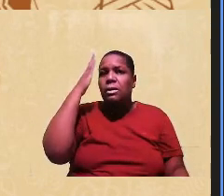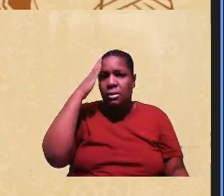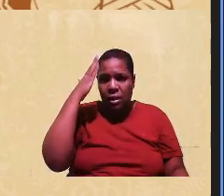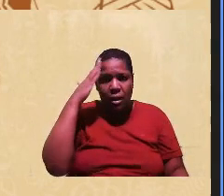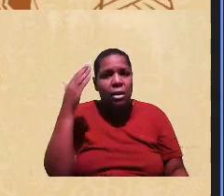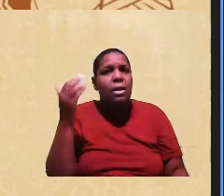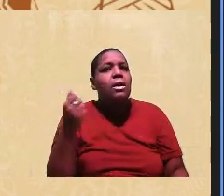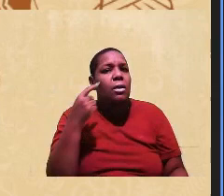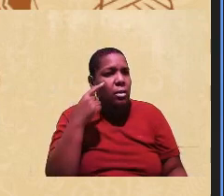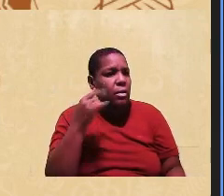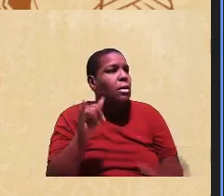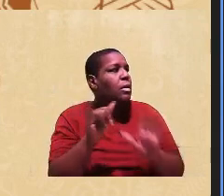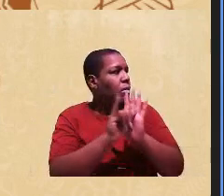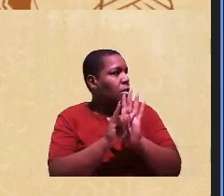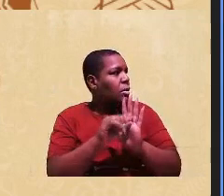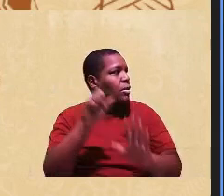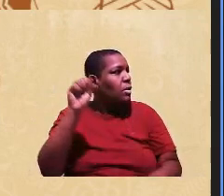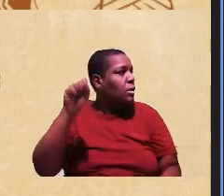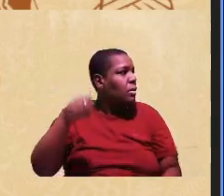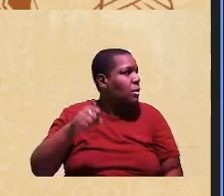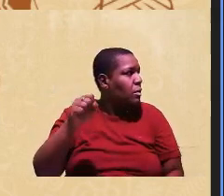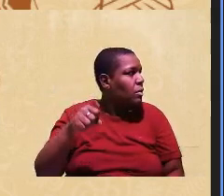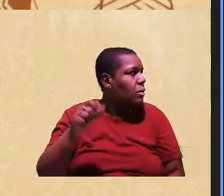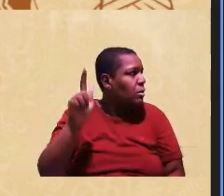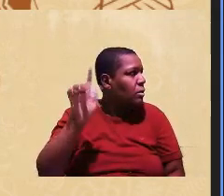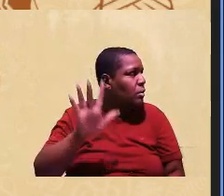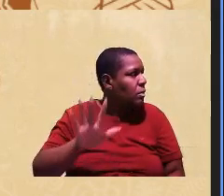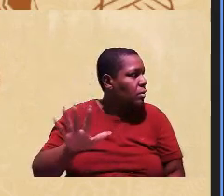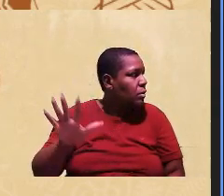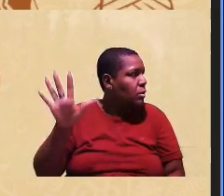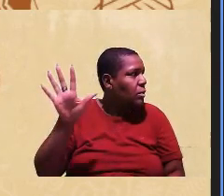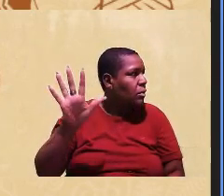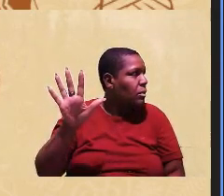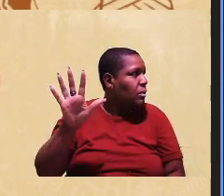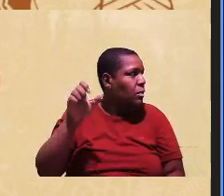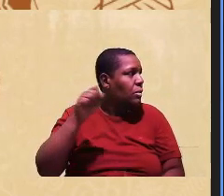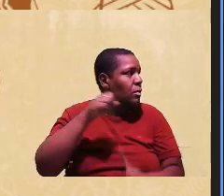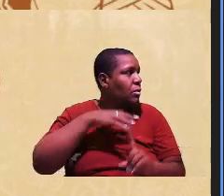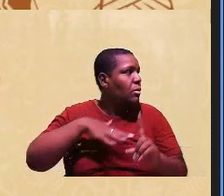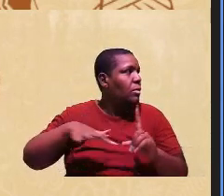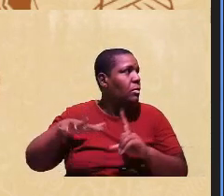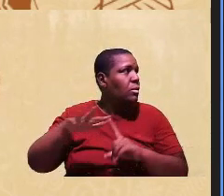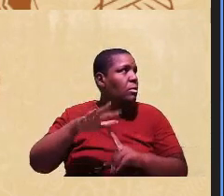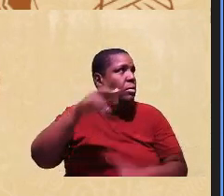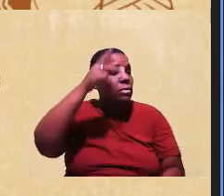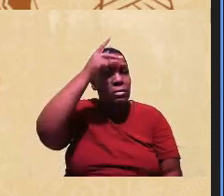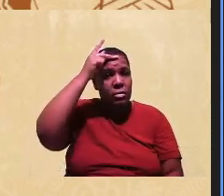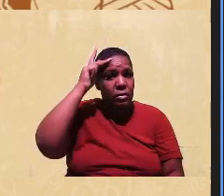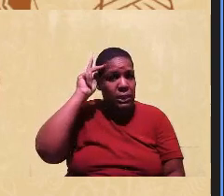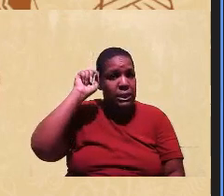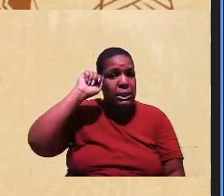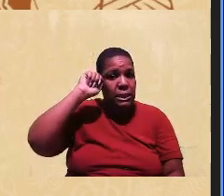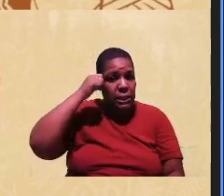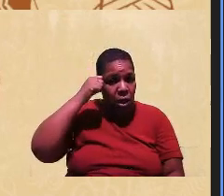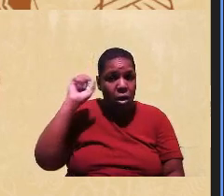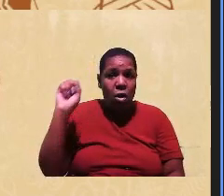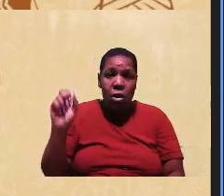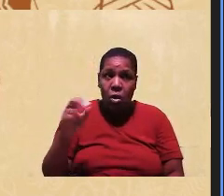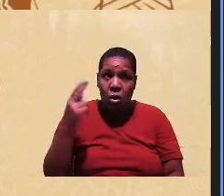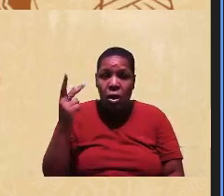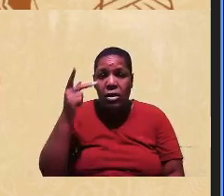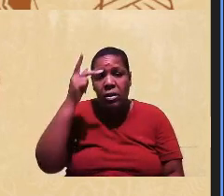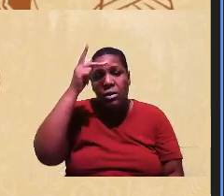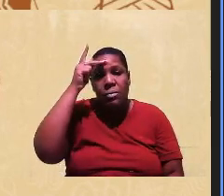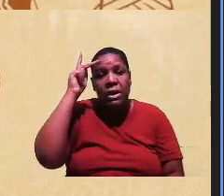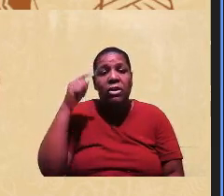falando do ponto de vista geral da sociedade, quem são as pessoas negras ou quem são as pessoas brancas.